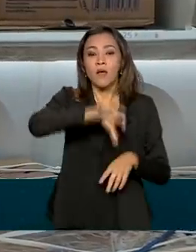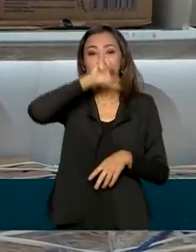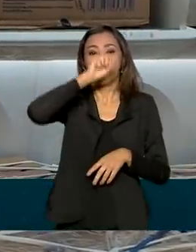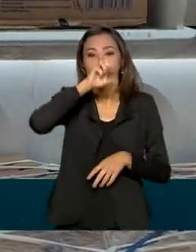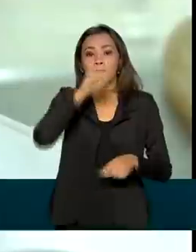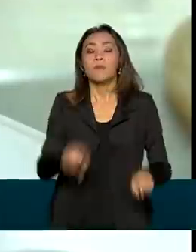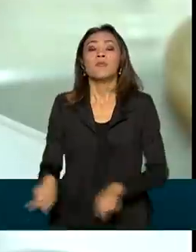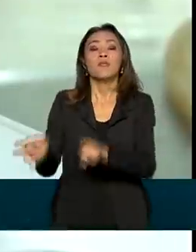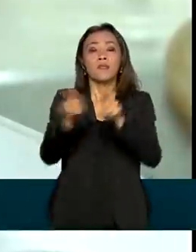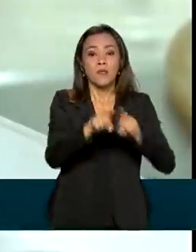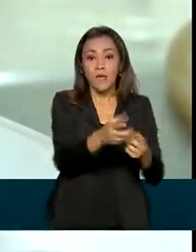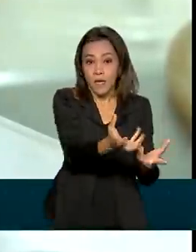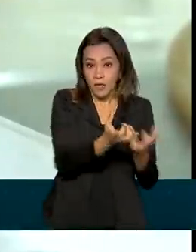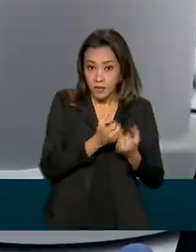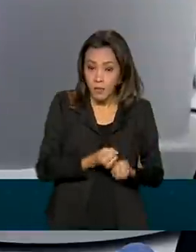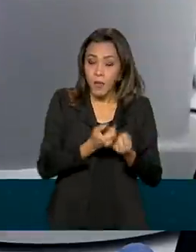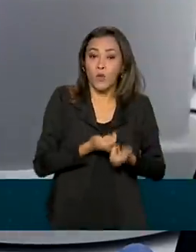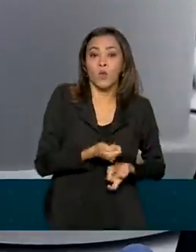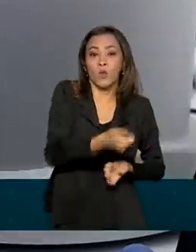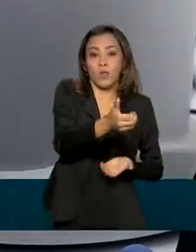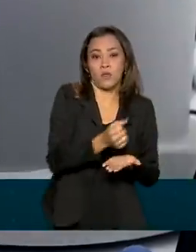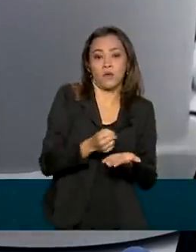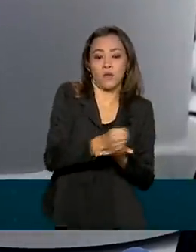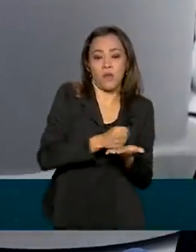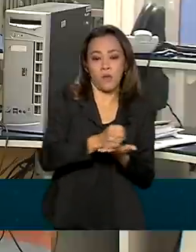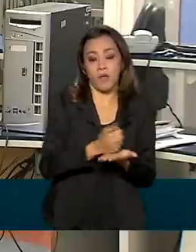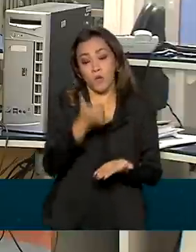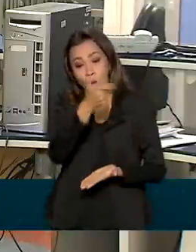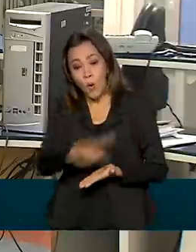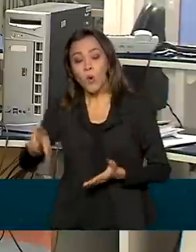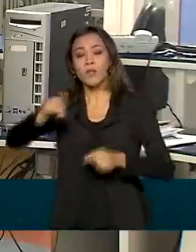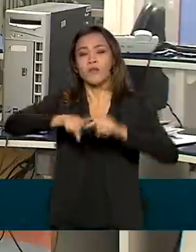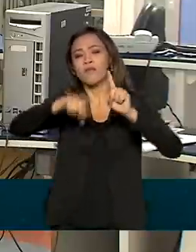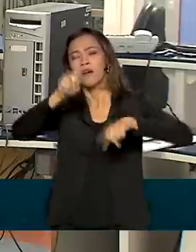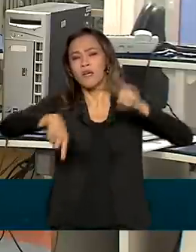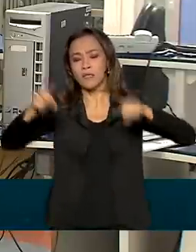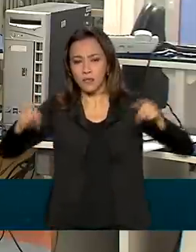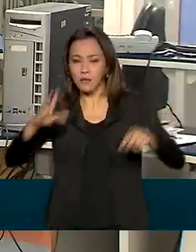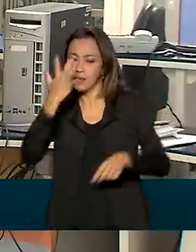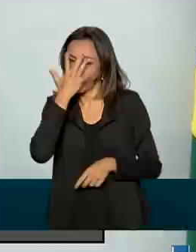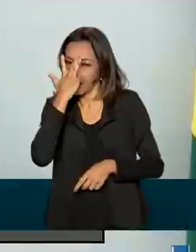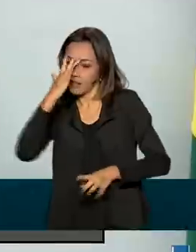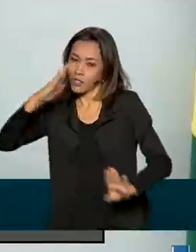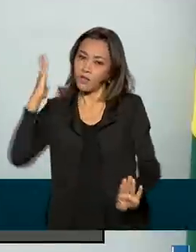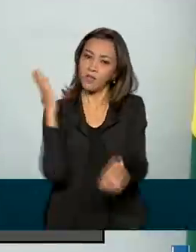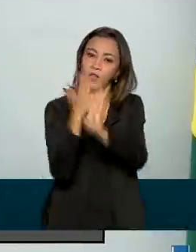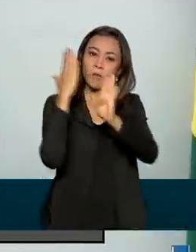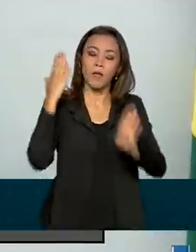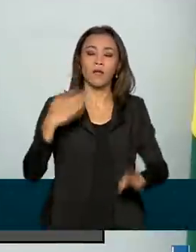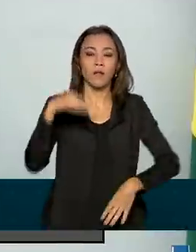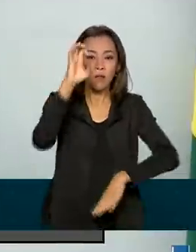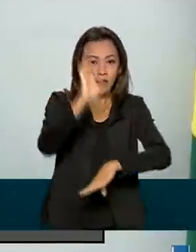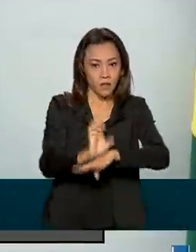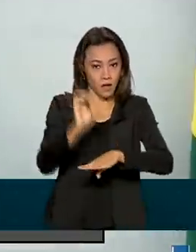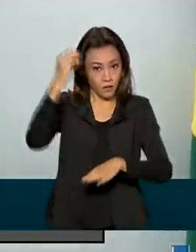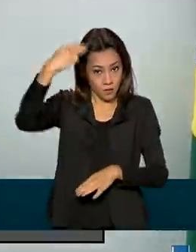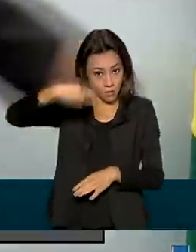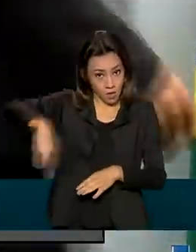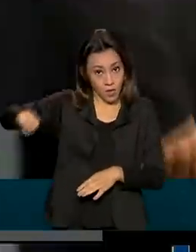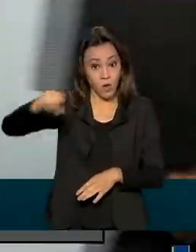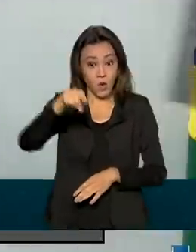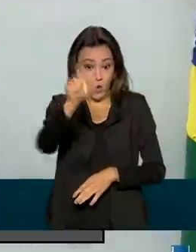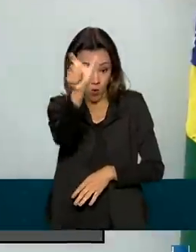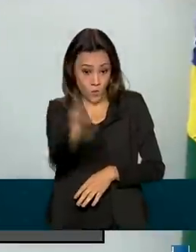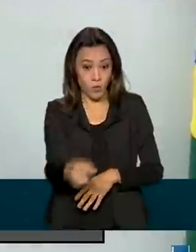de medicamentos. Sobre a nova variante descoberta na Índia e detectada no estado do Maranhão, o ministro da Saúde disse que